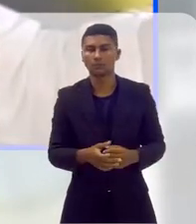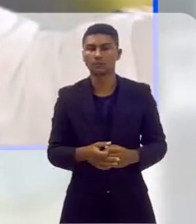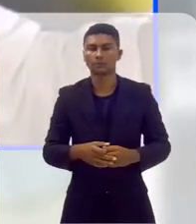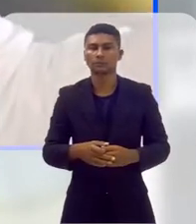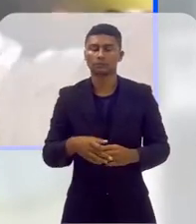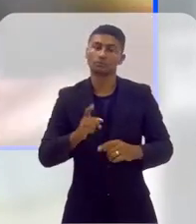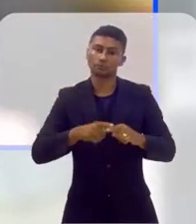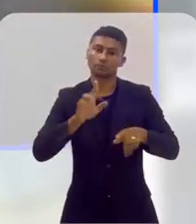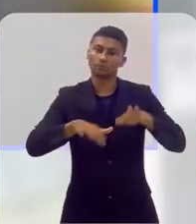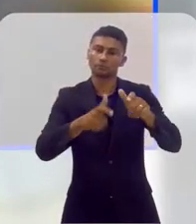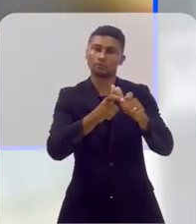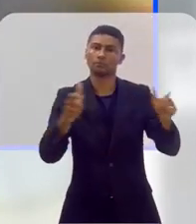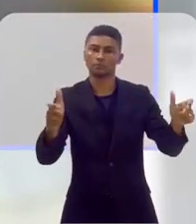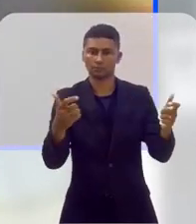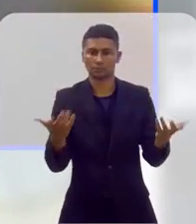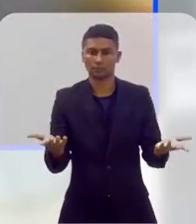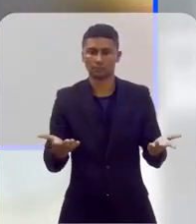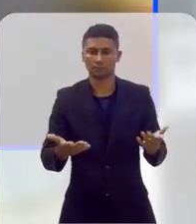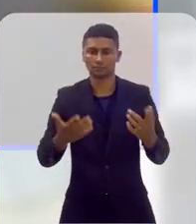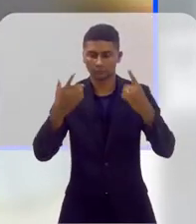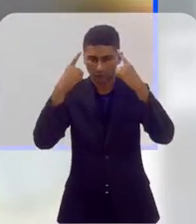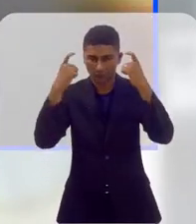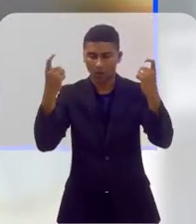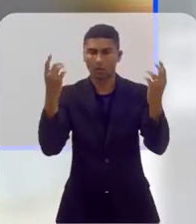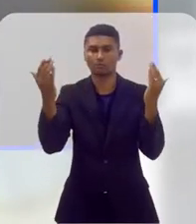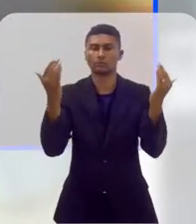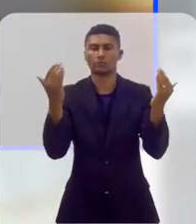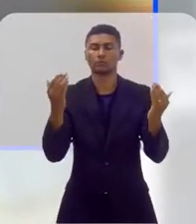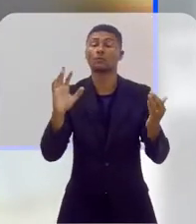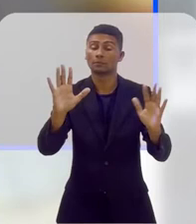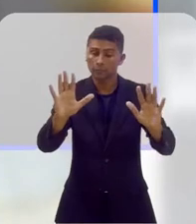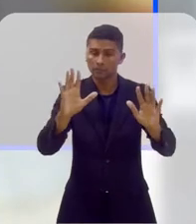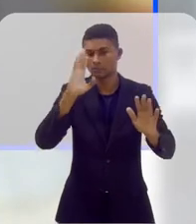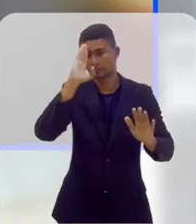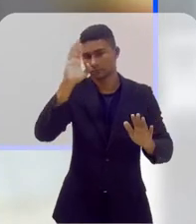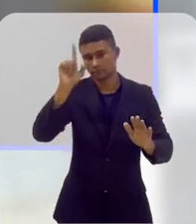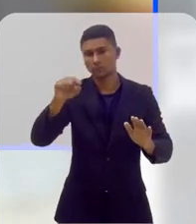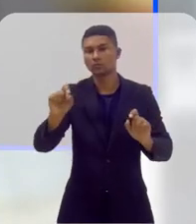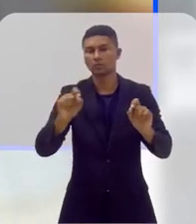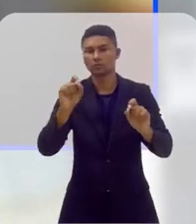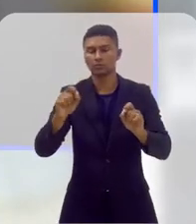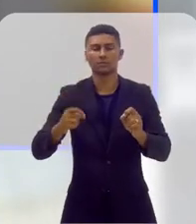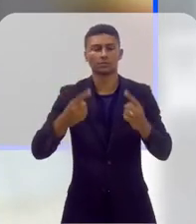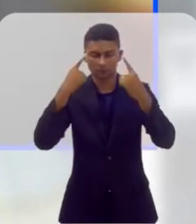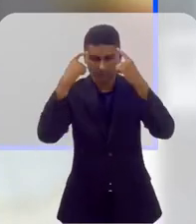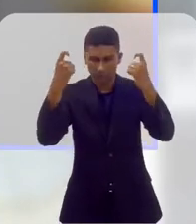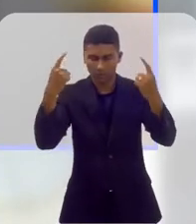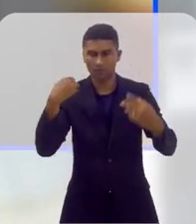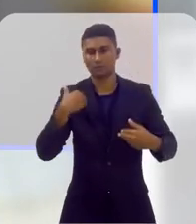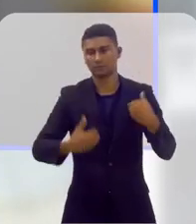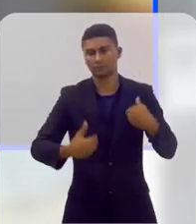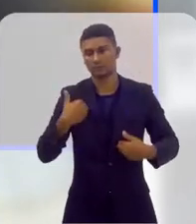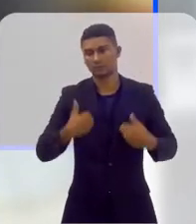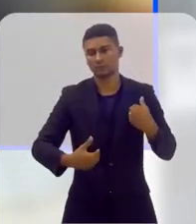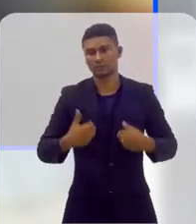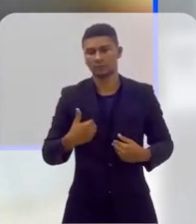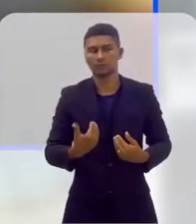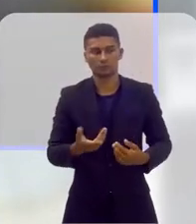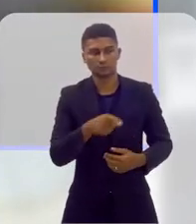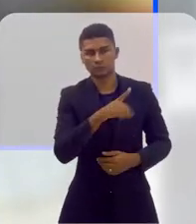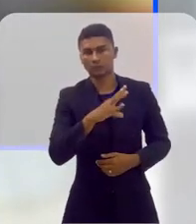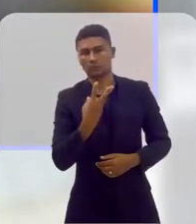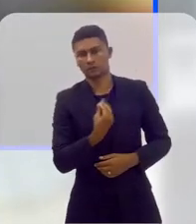situações, né? Mas a violência física é a que nos agride de maneira mais direta, né? Então, são casos que geralmente envolvem